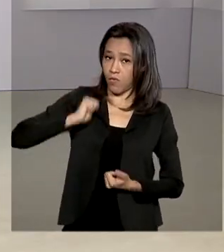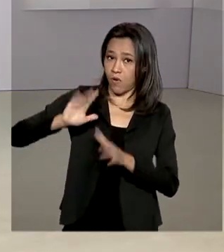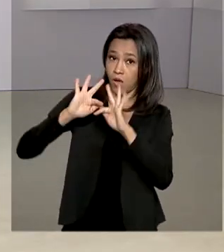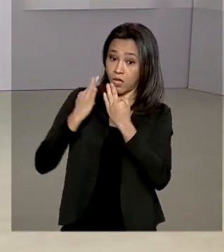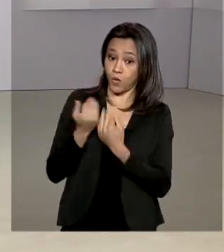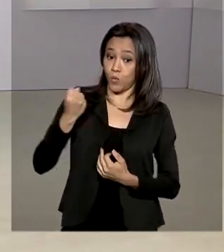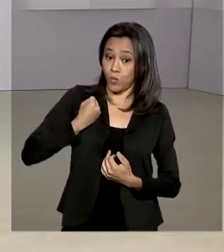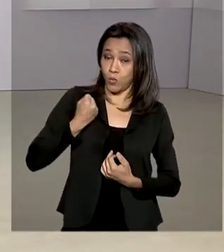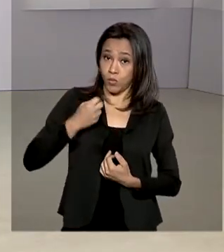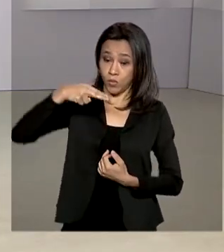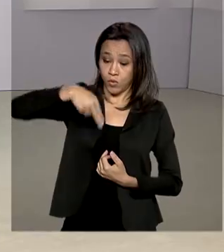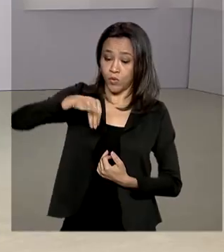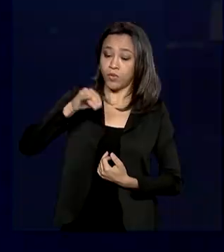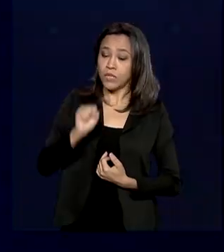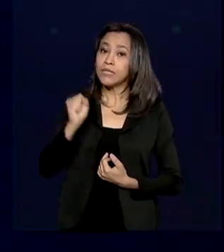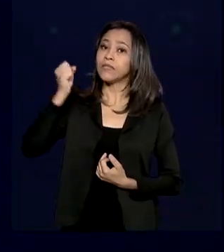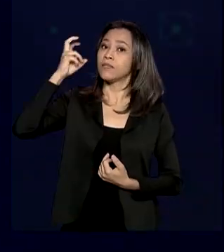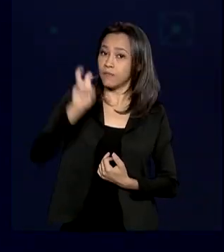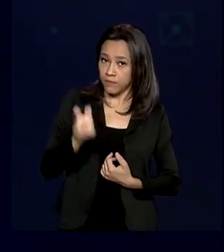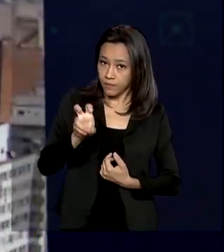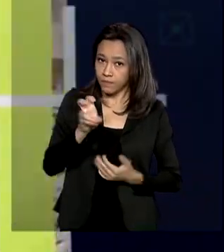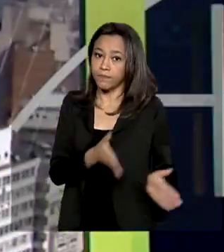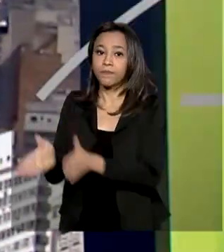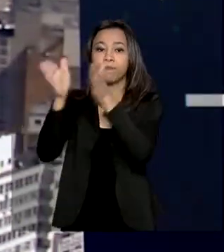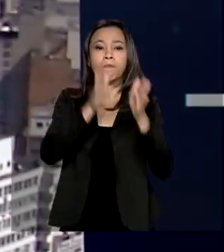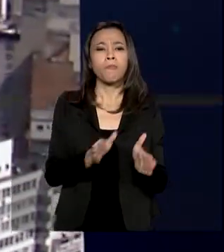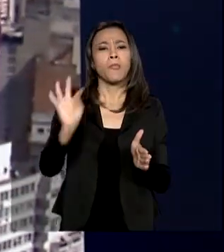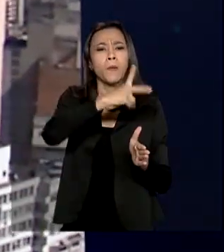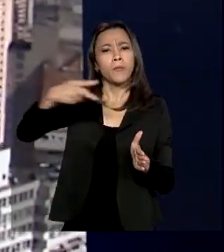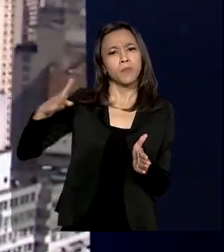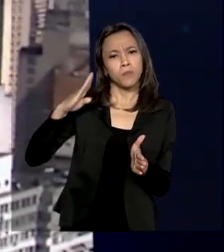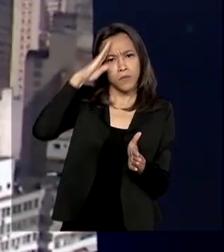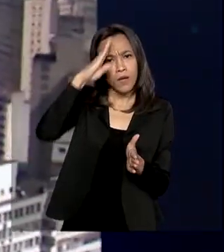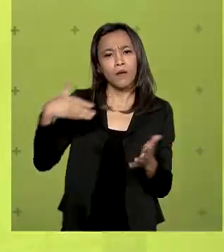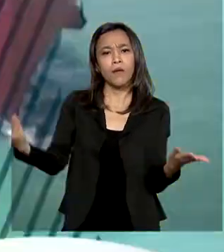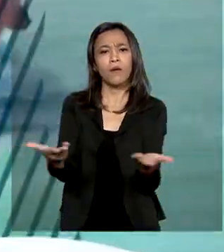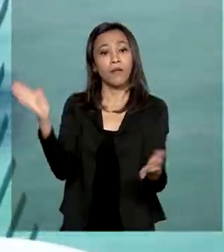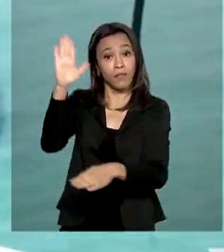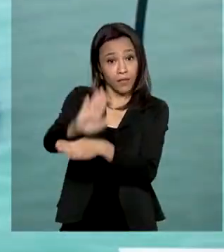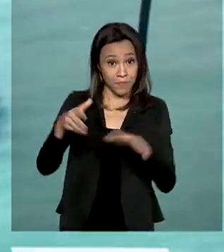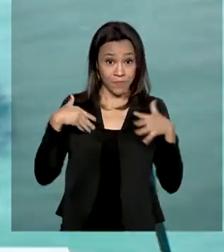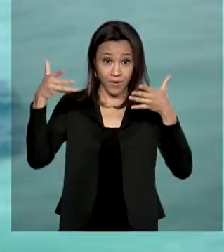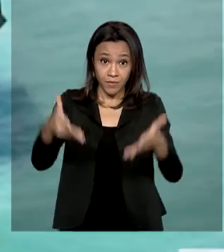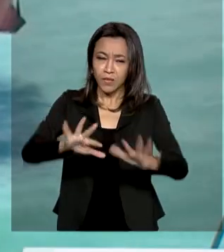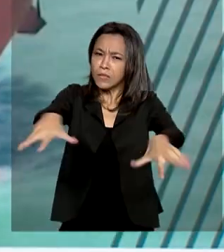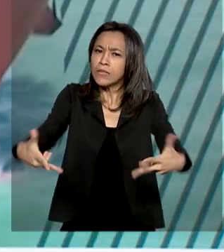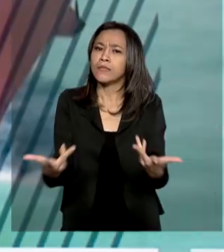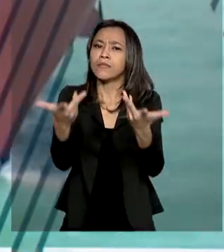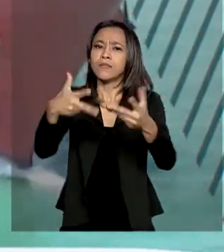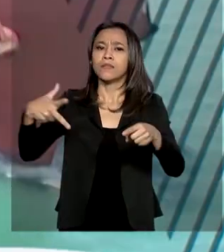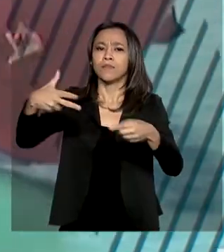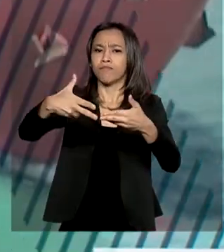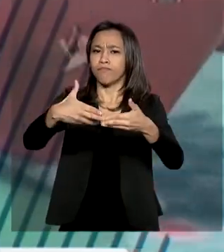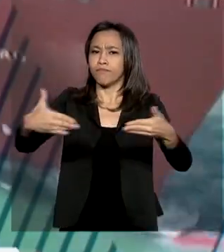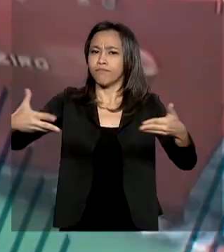com NIS de final 5. O presidente Jair Bolsonaro participa hoje à tarde da cerimônia de inauguração do